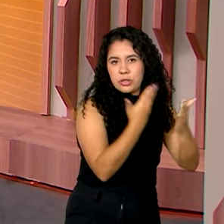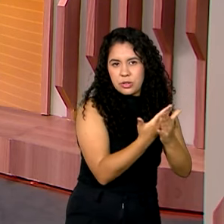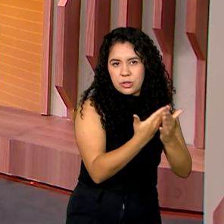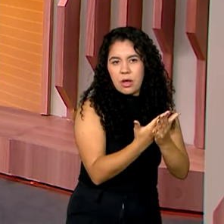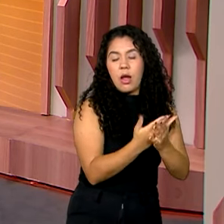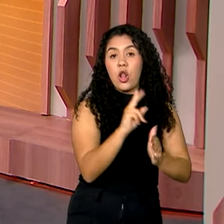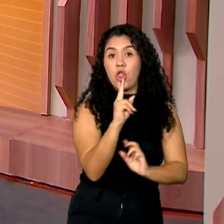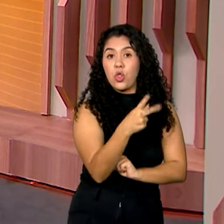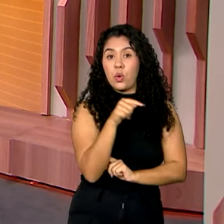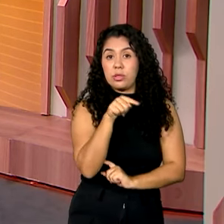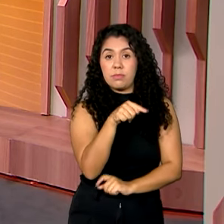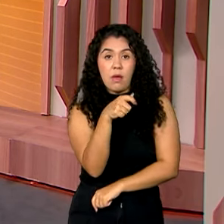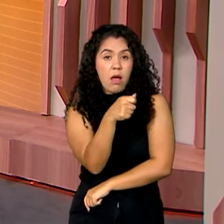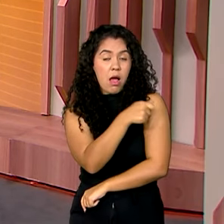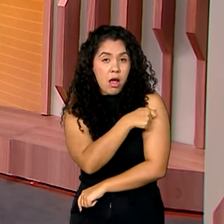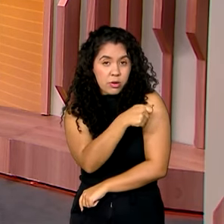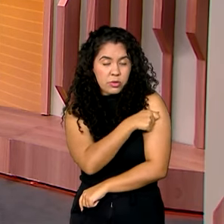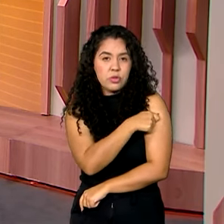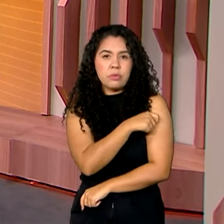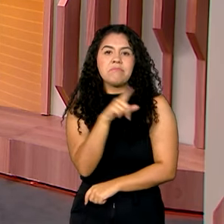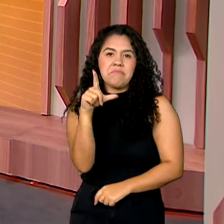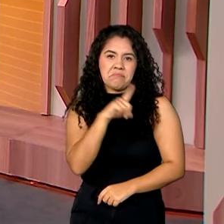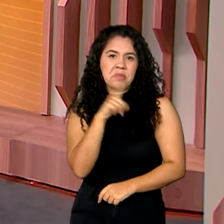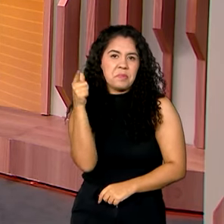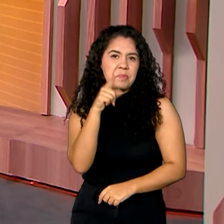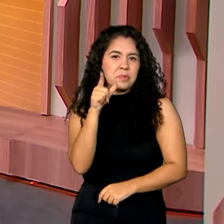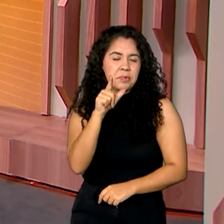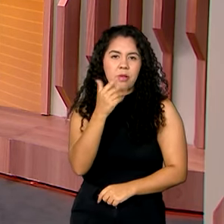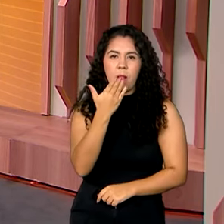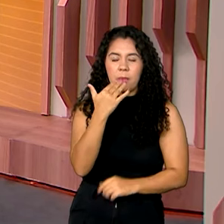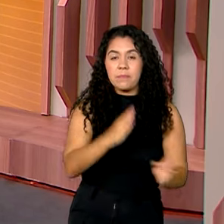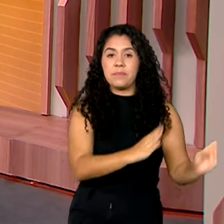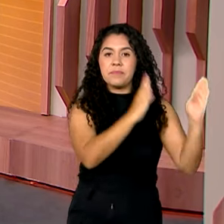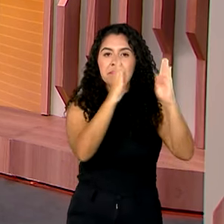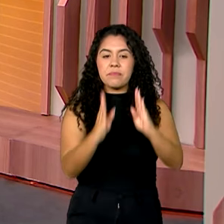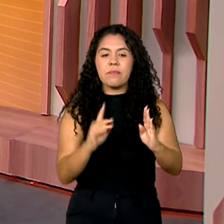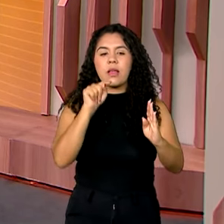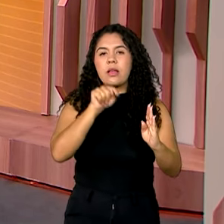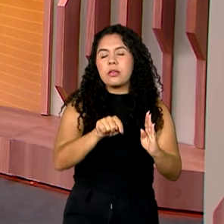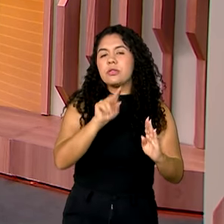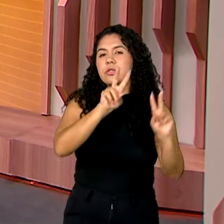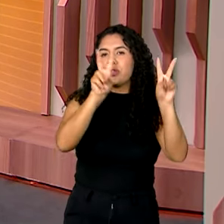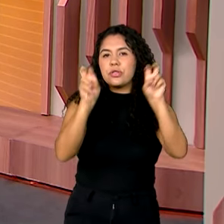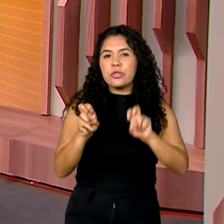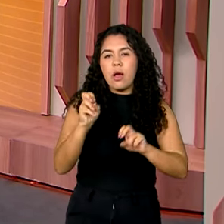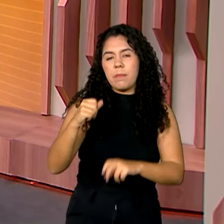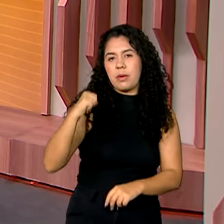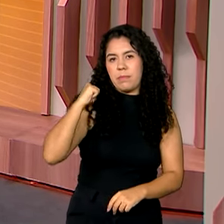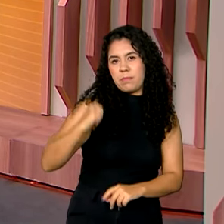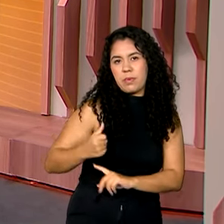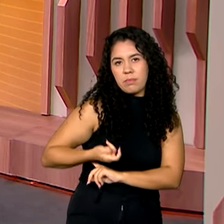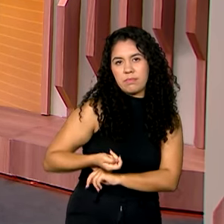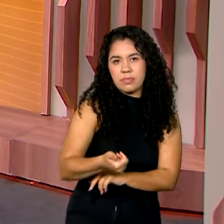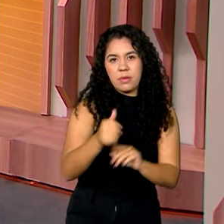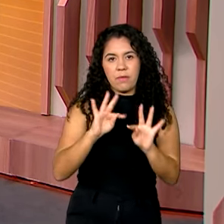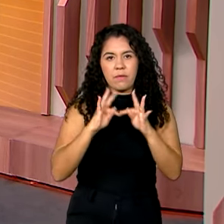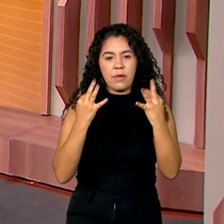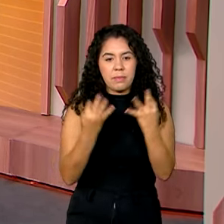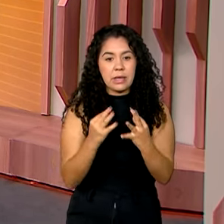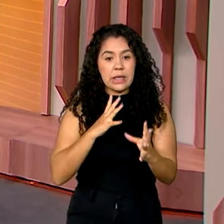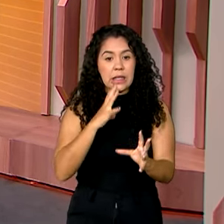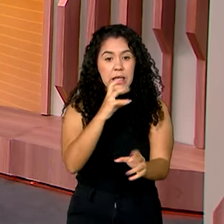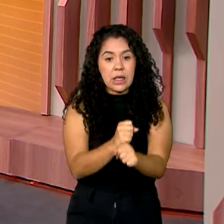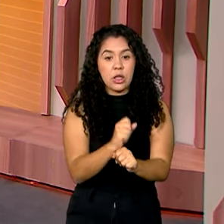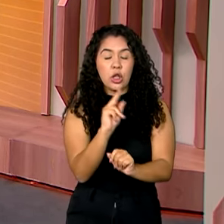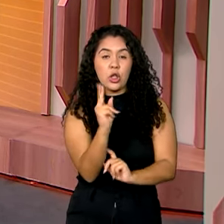estudantes são atendidos. Já o Bolsa Família chega a quase 2 mil famílias de Lençóis. A